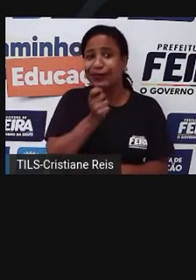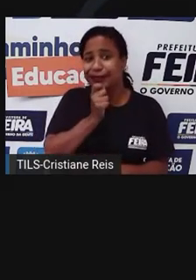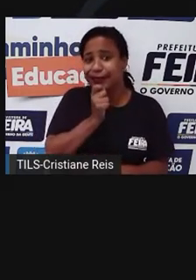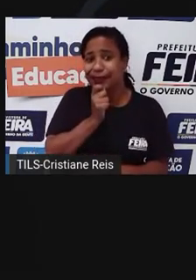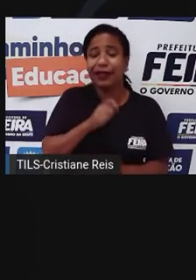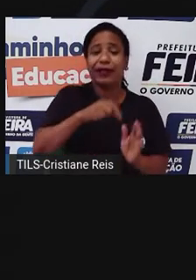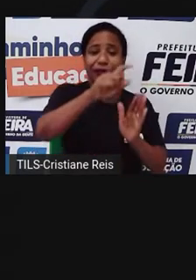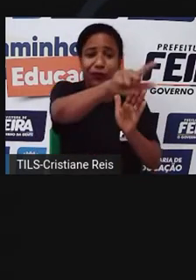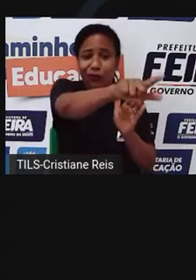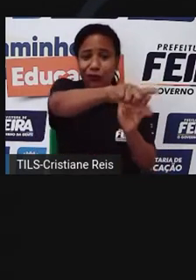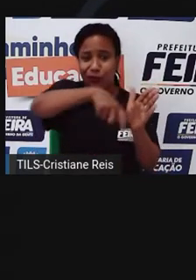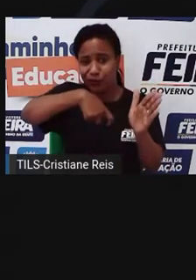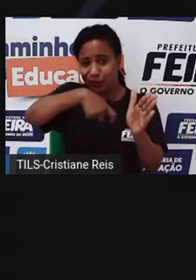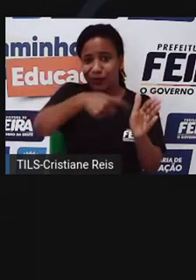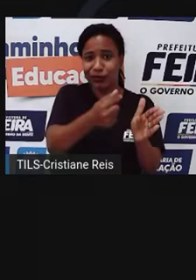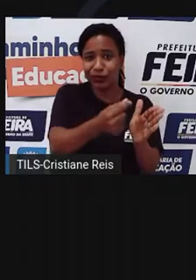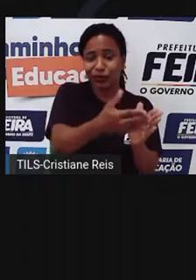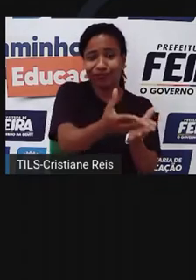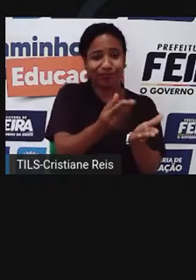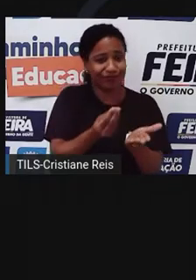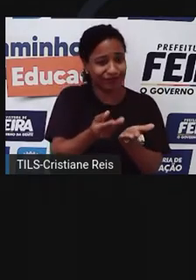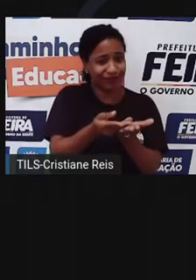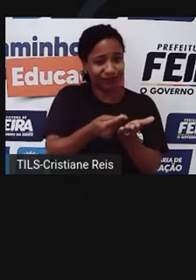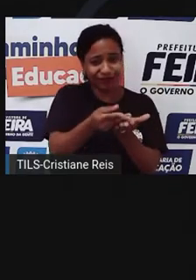passa um cartão e o dinheiro sai.